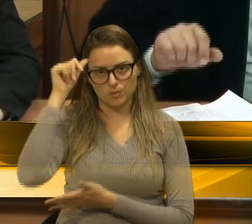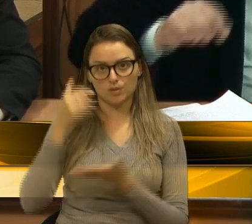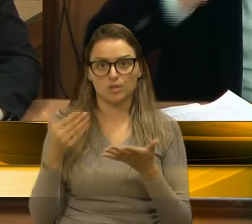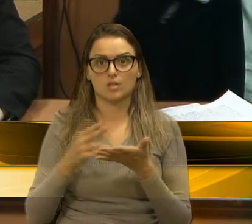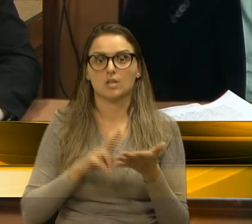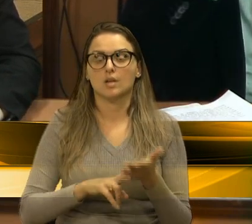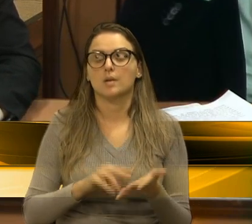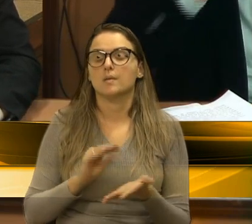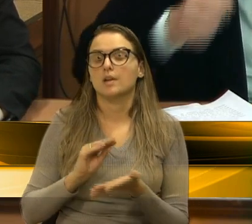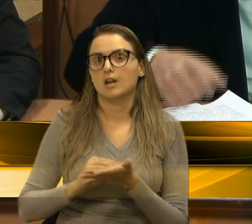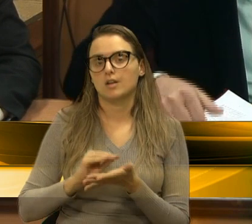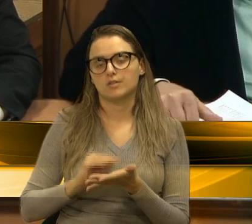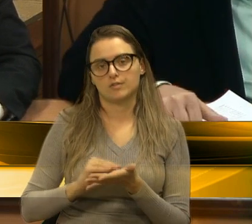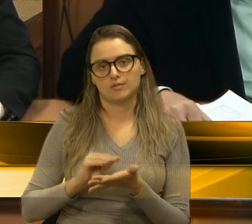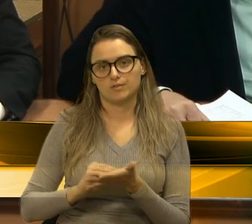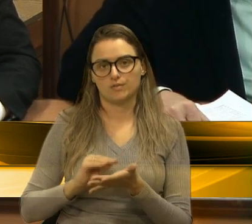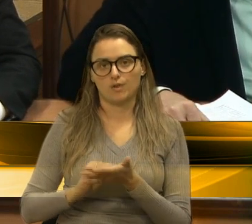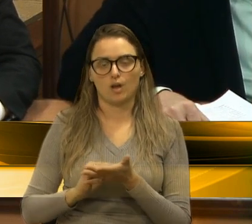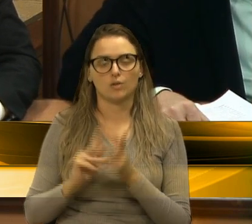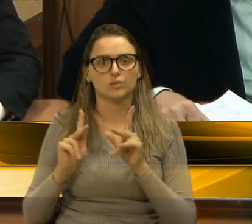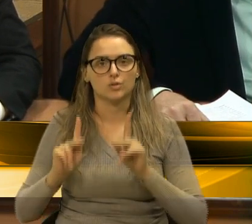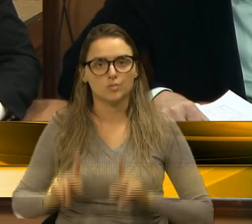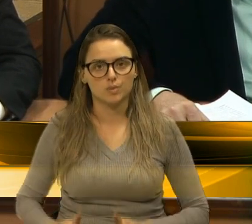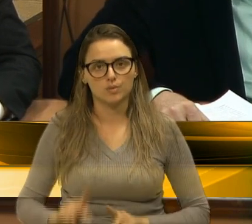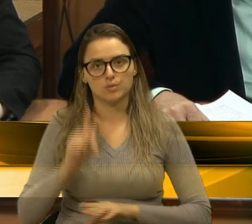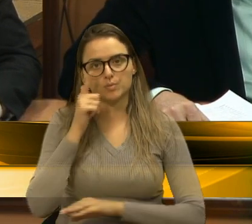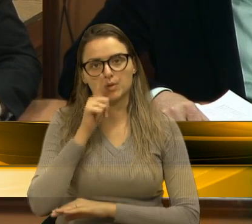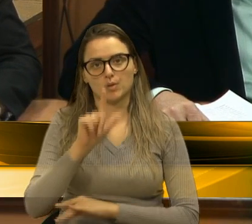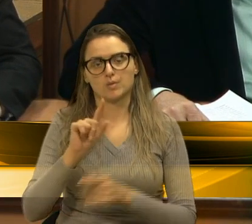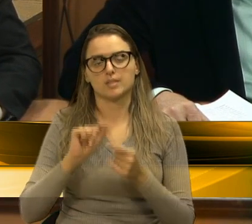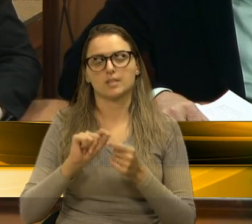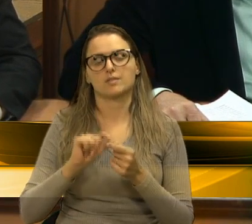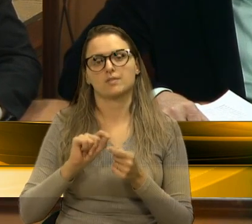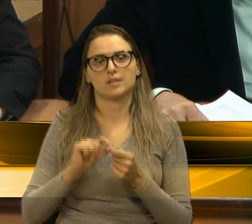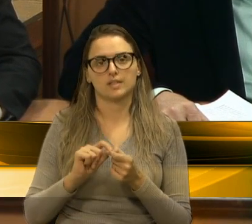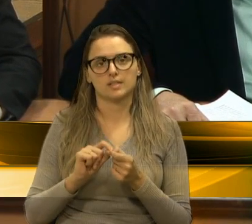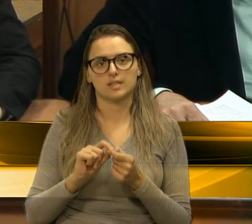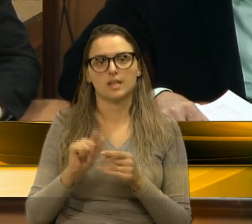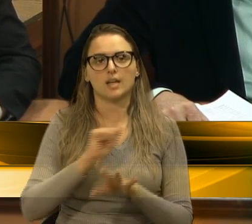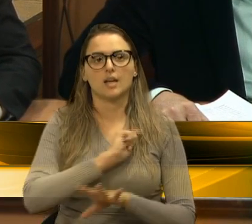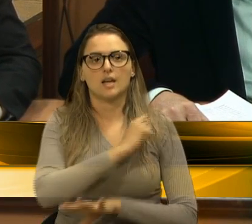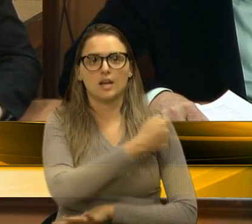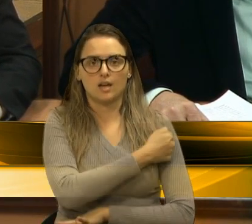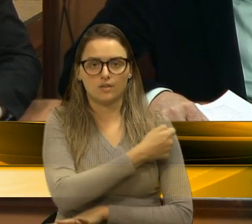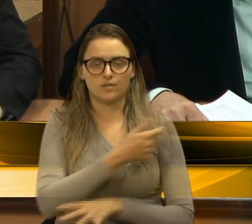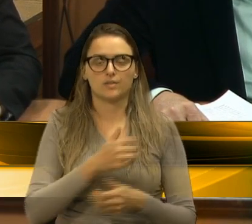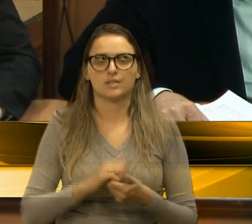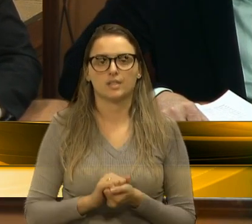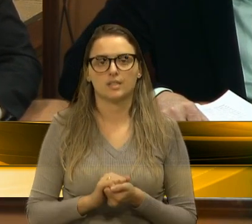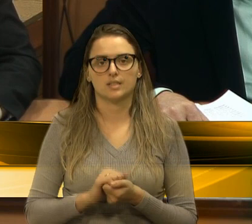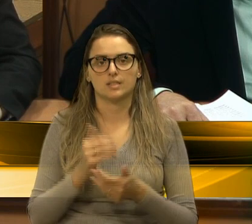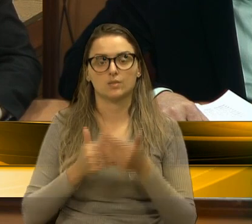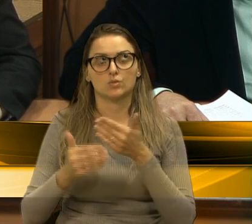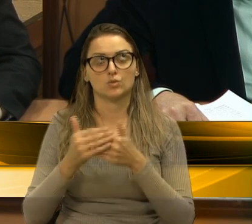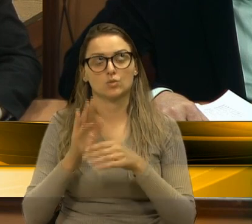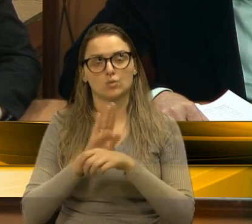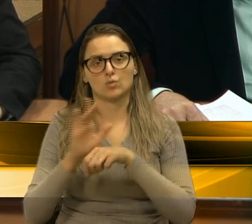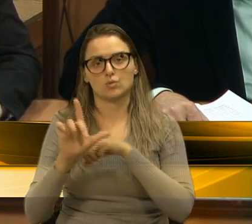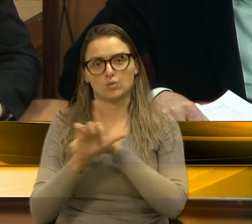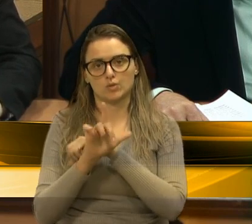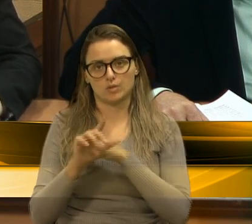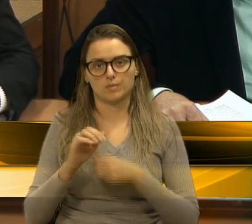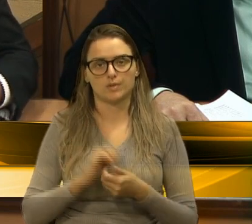falta de pessoas para poder fazer o exercício da fiscalização desses loteamentos irregulares.